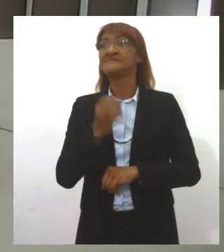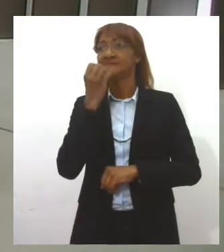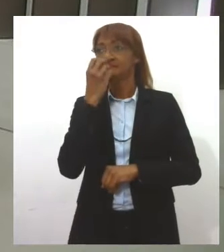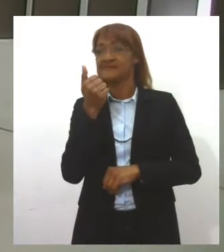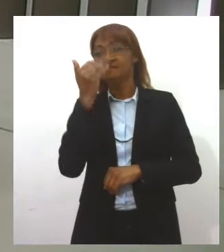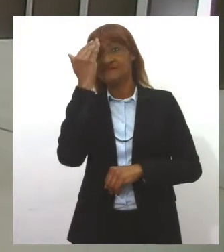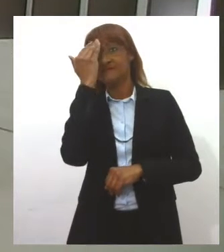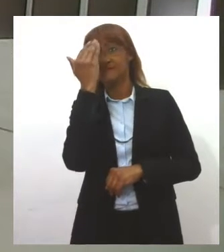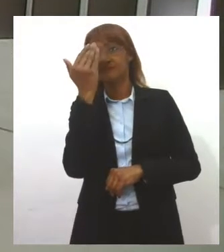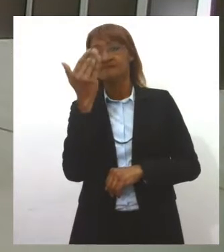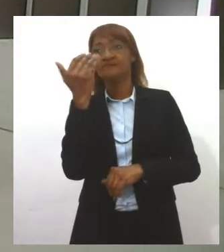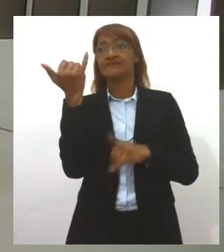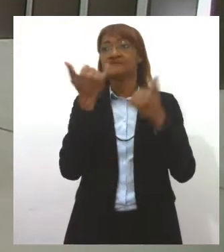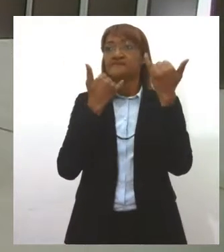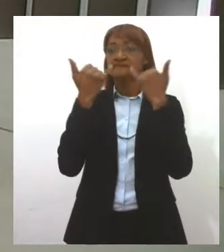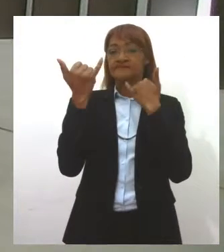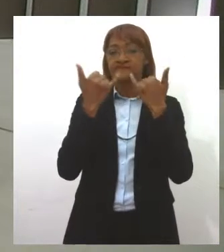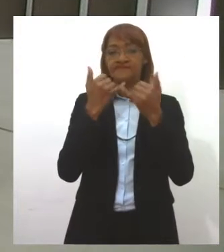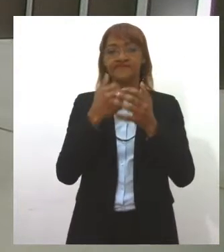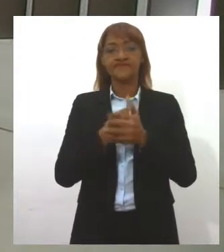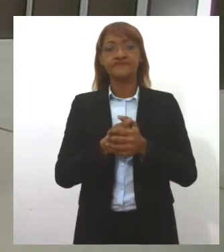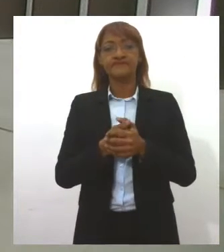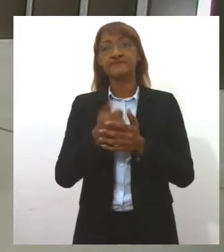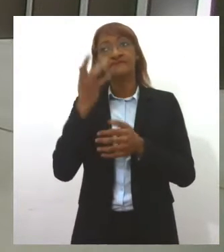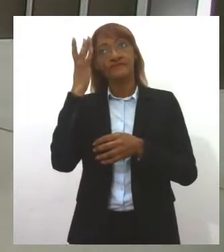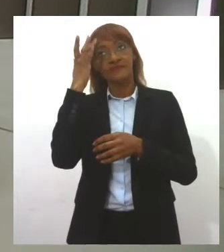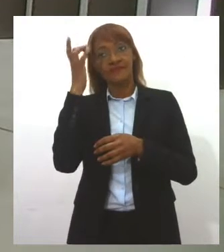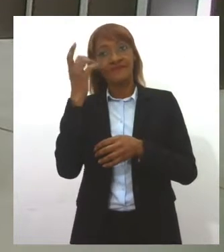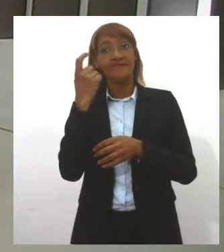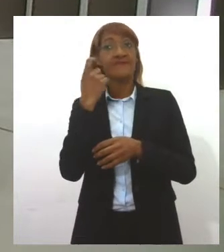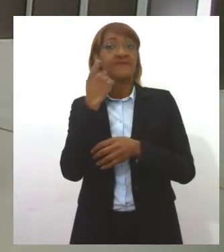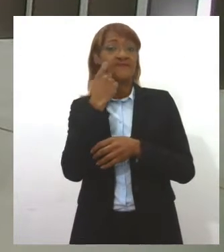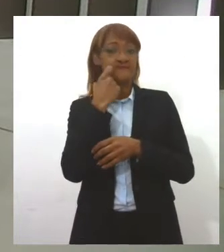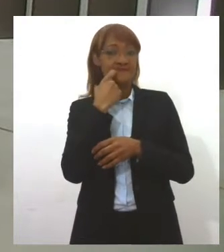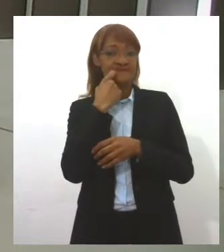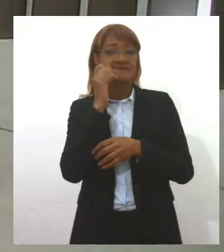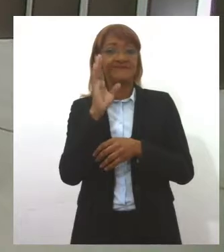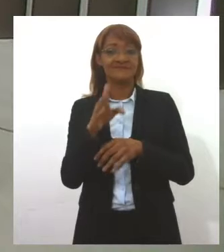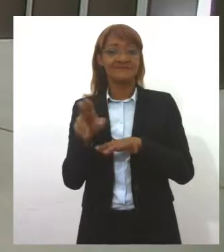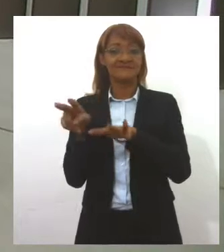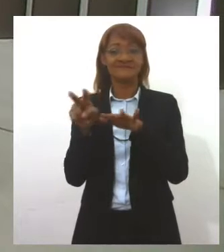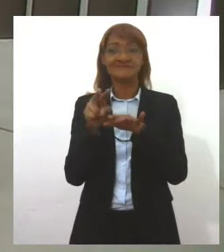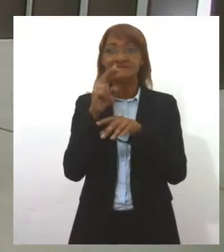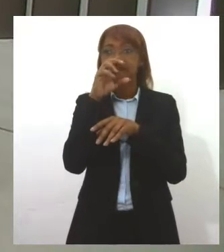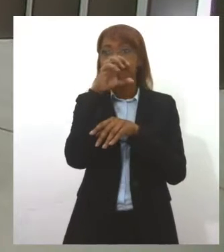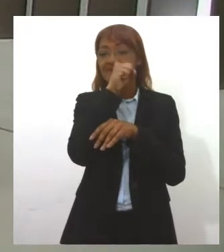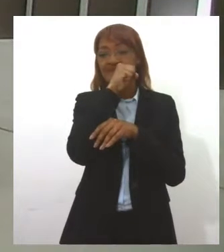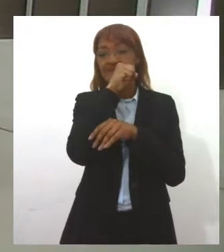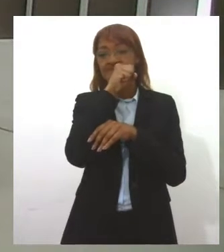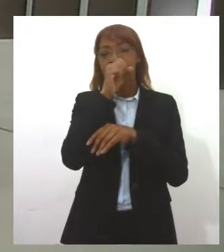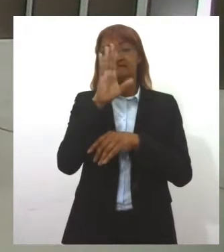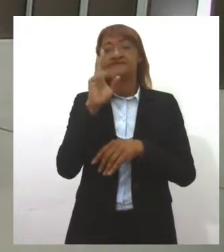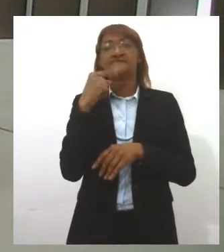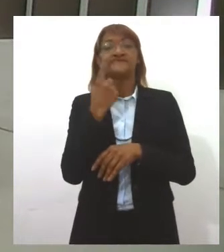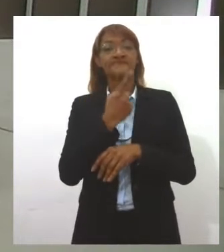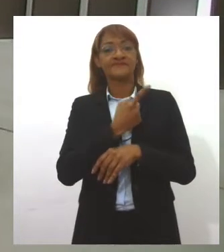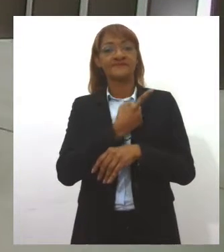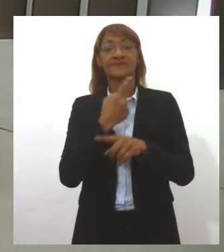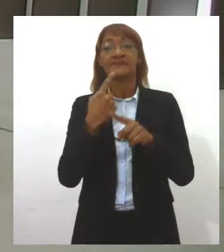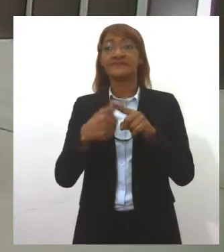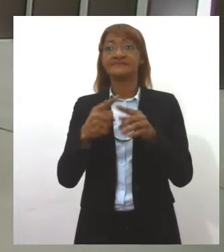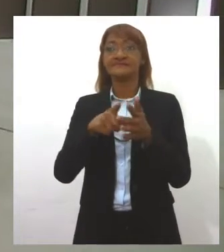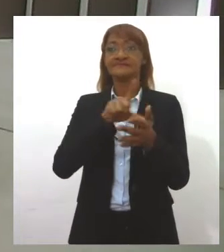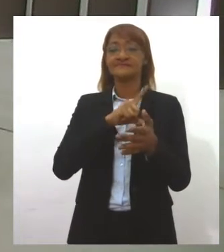muito obrigada pelas informações, Etienne Fonseca. Amanhã já é sexta-feira, semana mais curta para todos nós, porque tivemos o feriado, né?